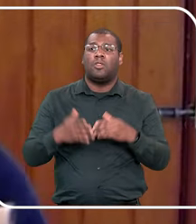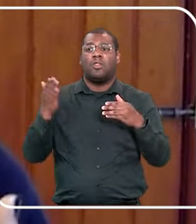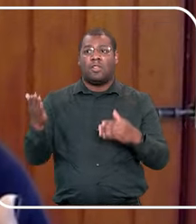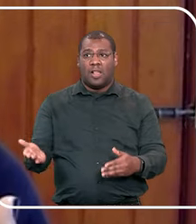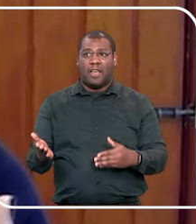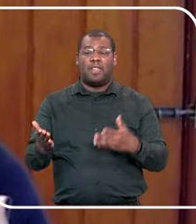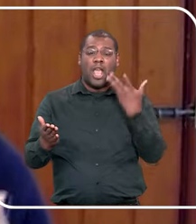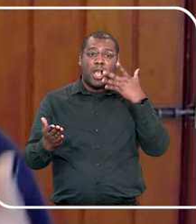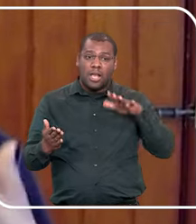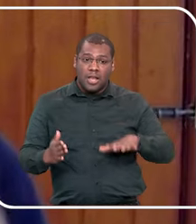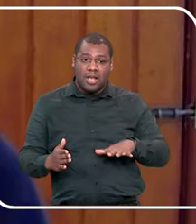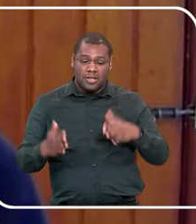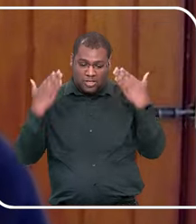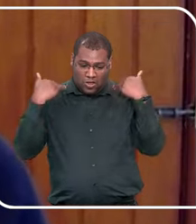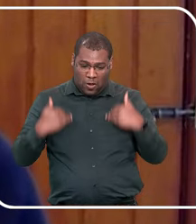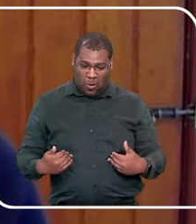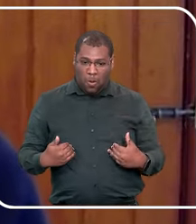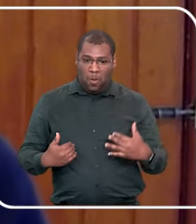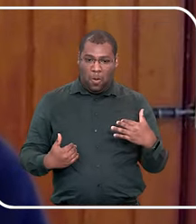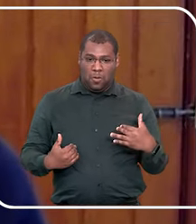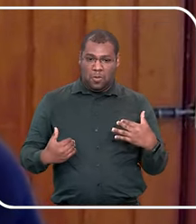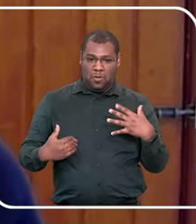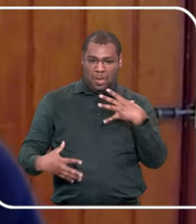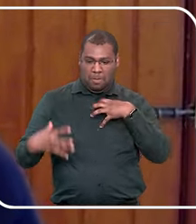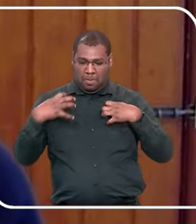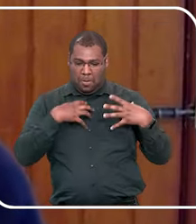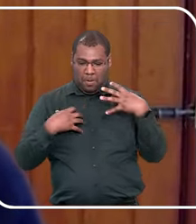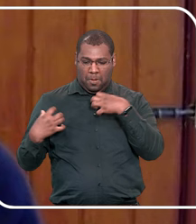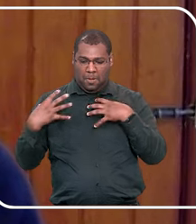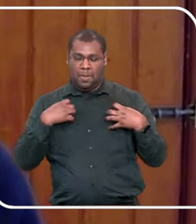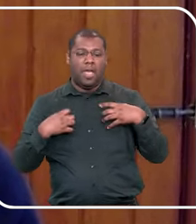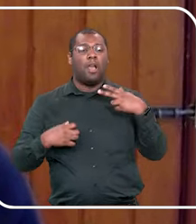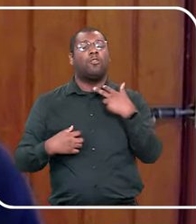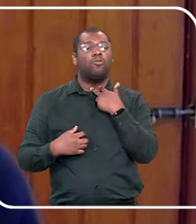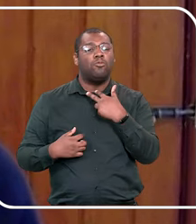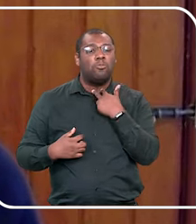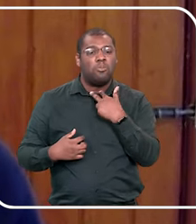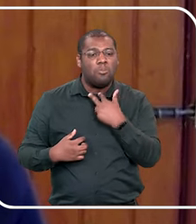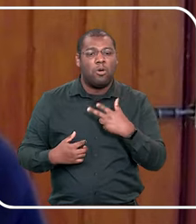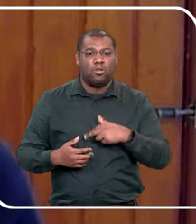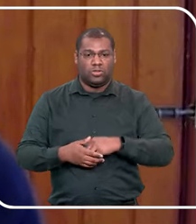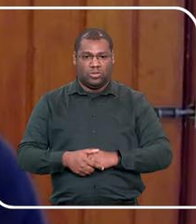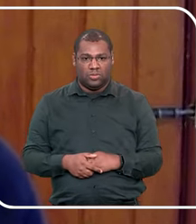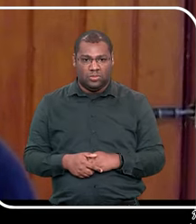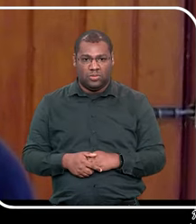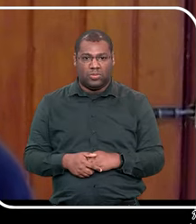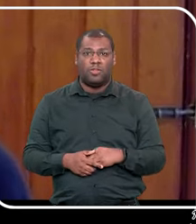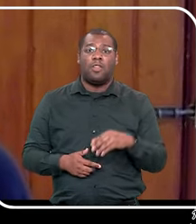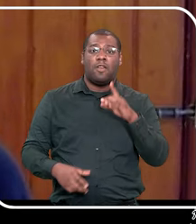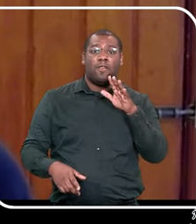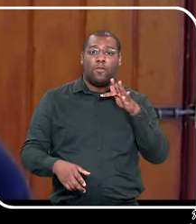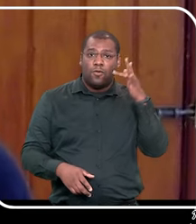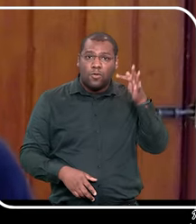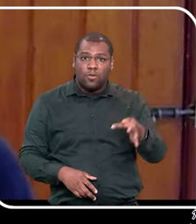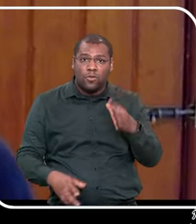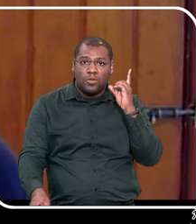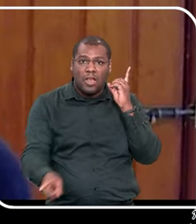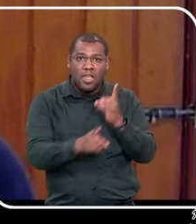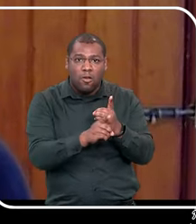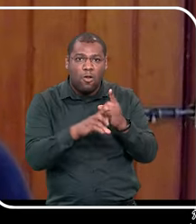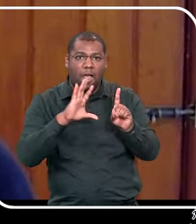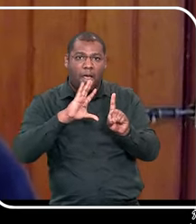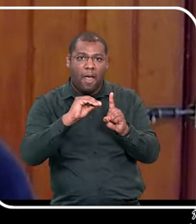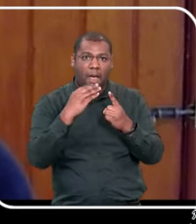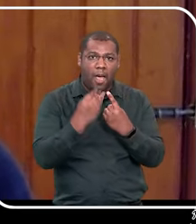seu corpo, saber que é dela, mas não estou passando a responsabilidade pra criança, tá? Porque depois descobre-se um abuso e